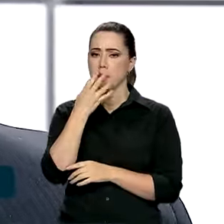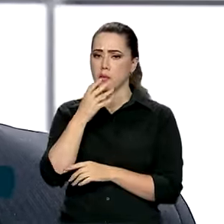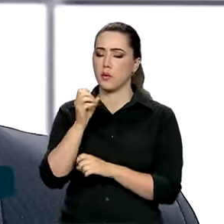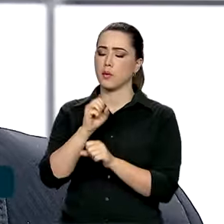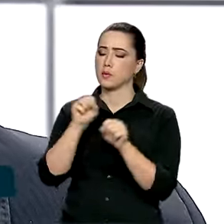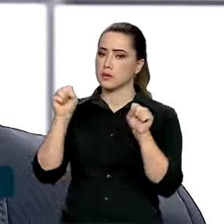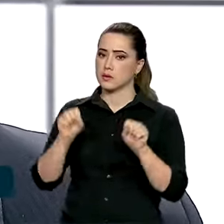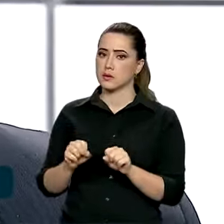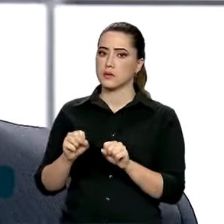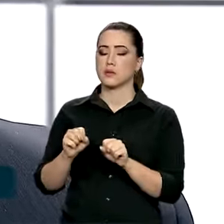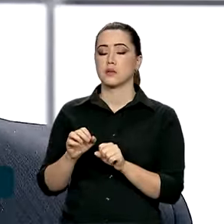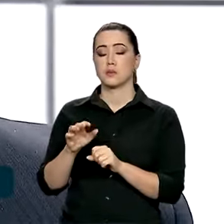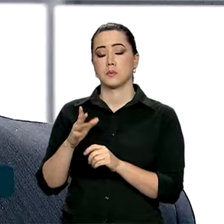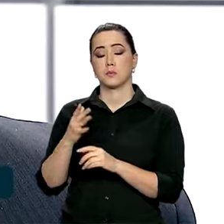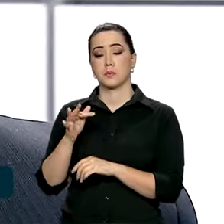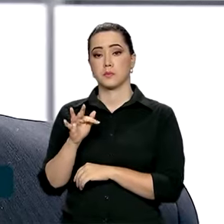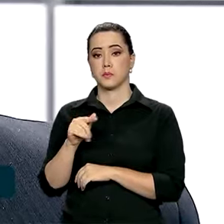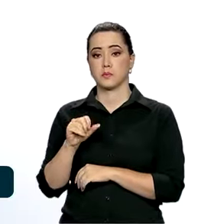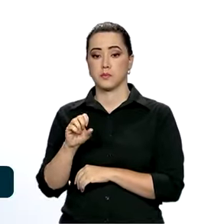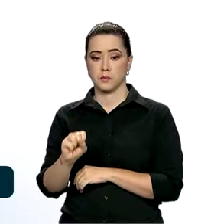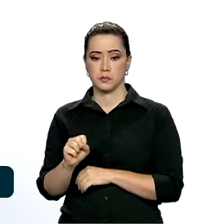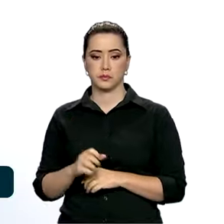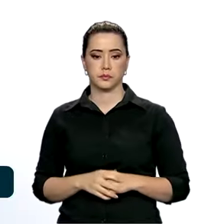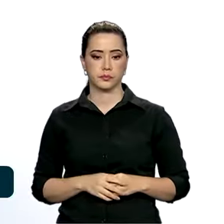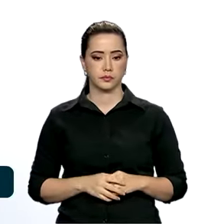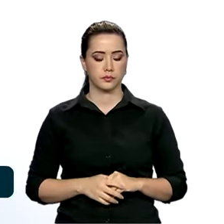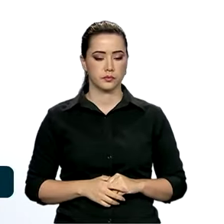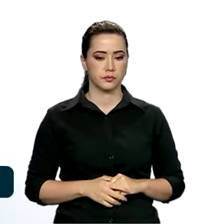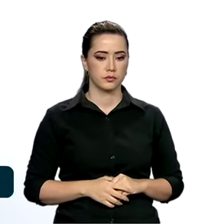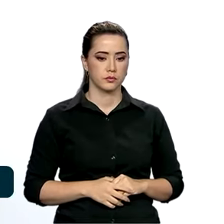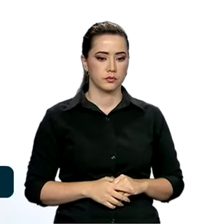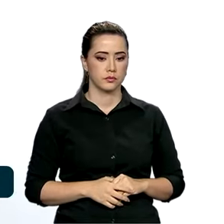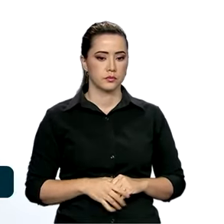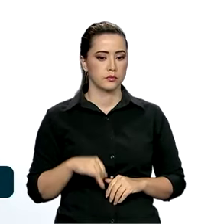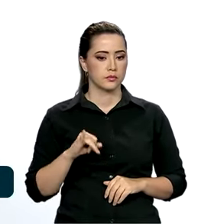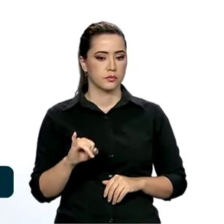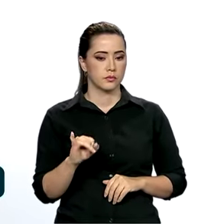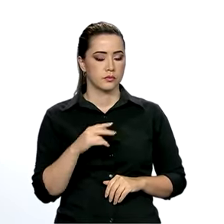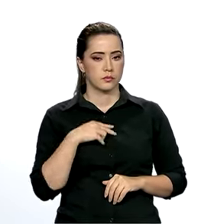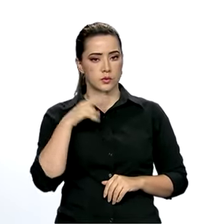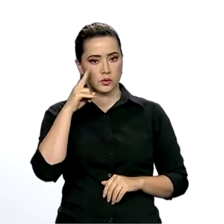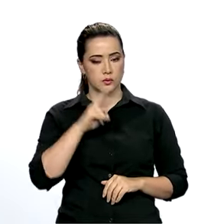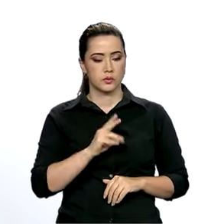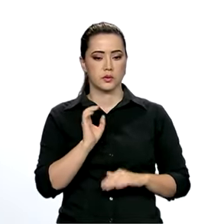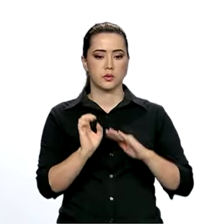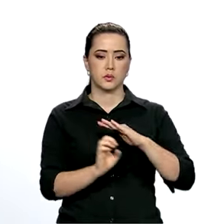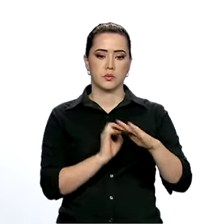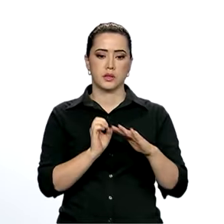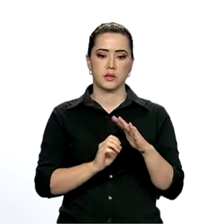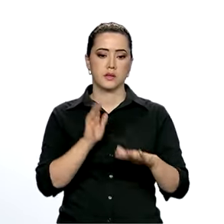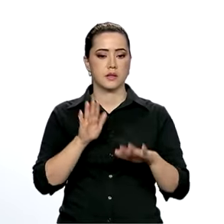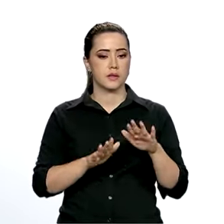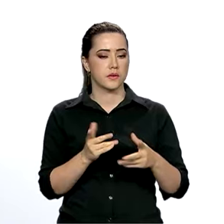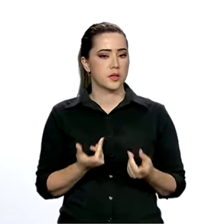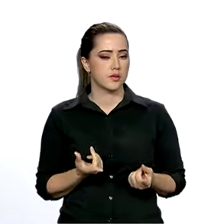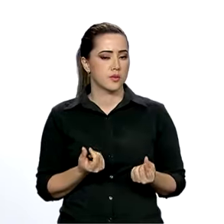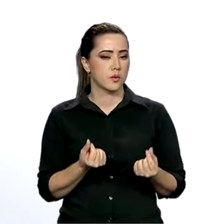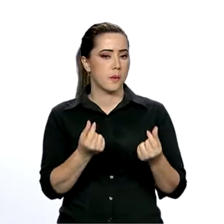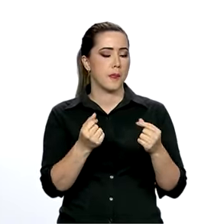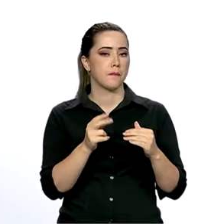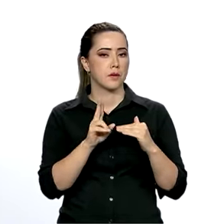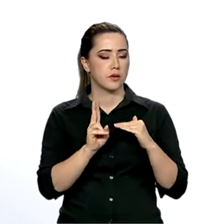digitalização do fundo de garantia. Se eu estou lidando com uma empresa que, de repente, não tem um fluxo de caixa regular,